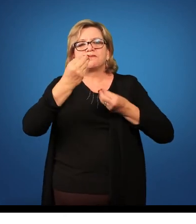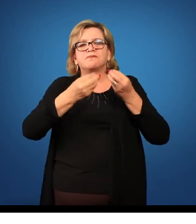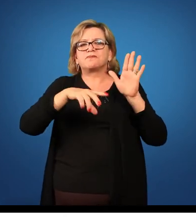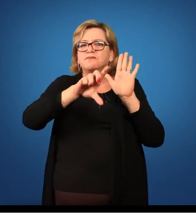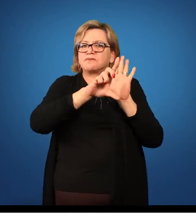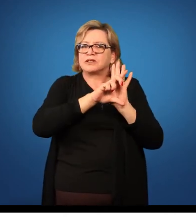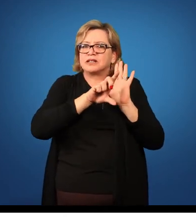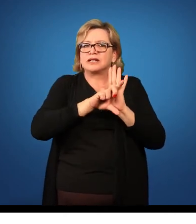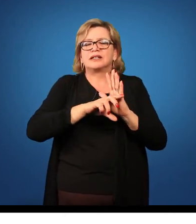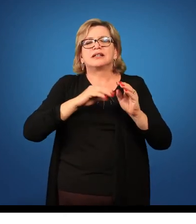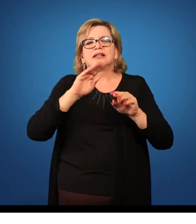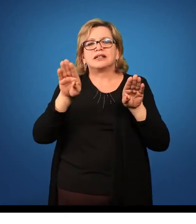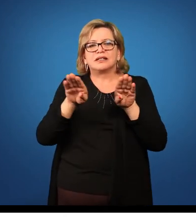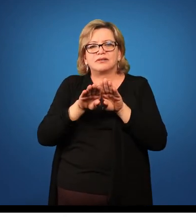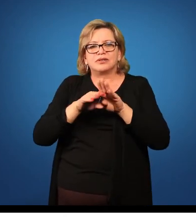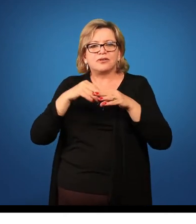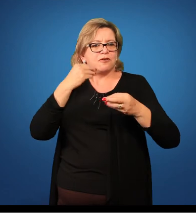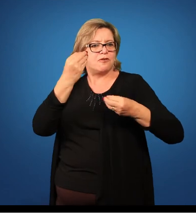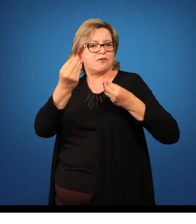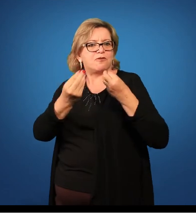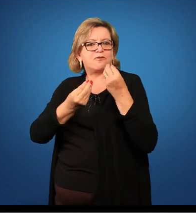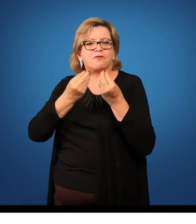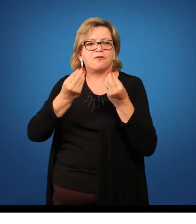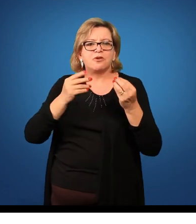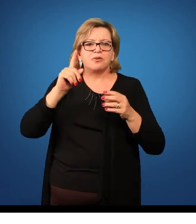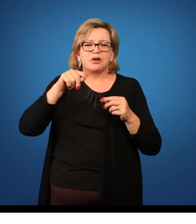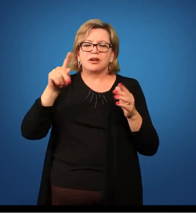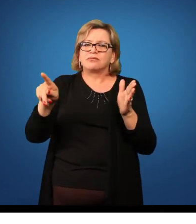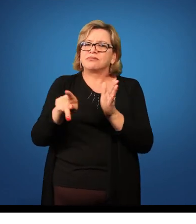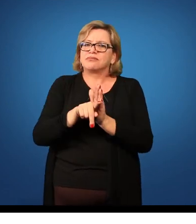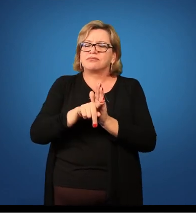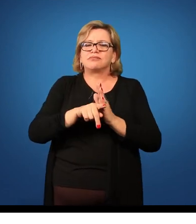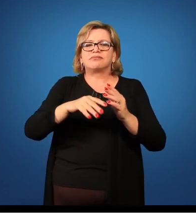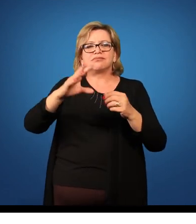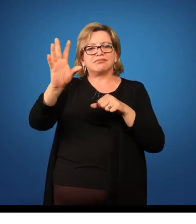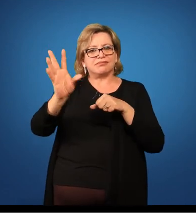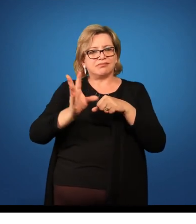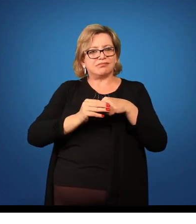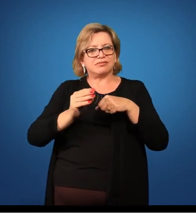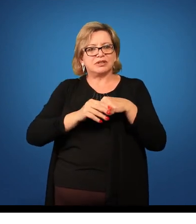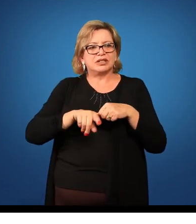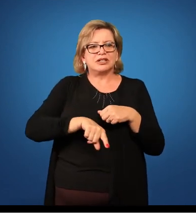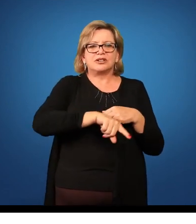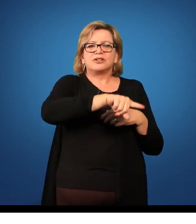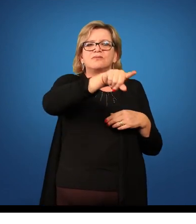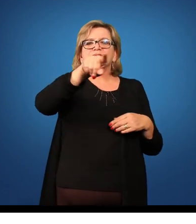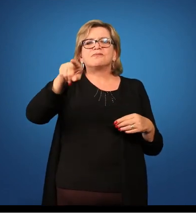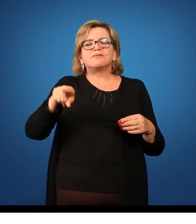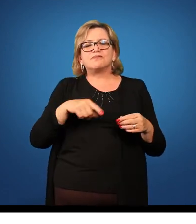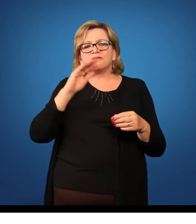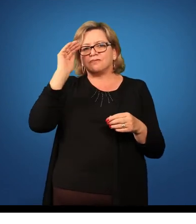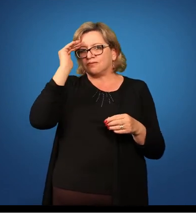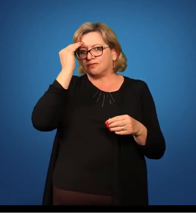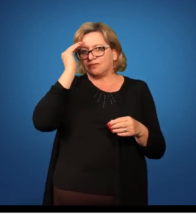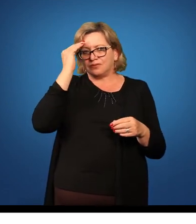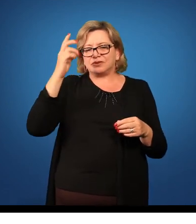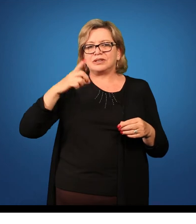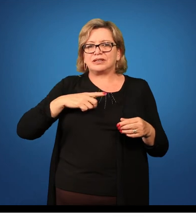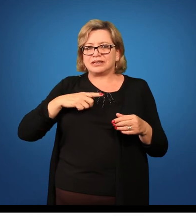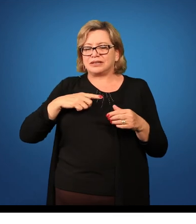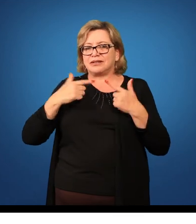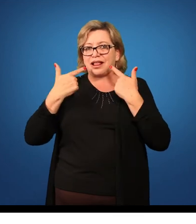como ela está estabelecida como área de conhecimento, que vocês entendam que temos